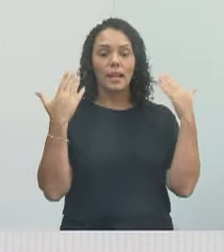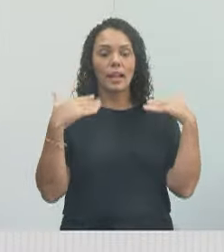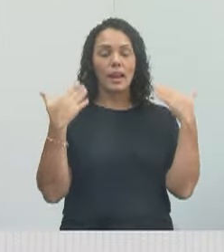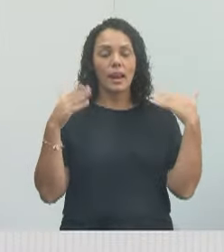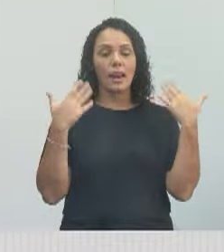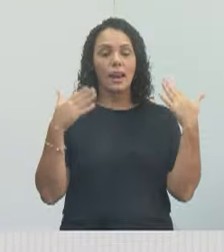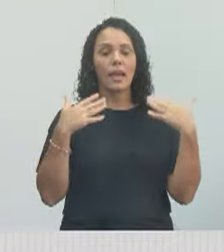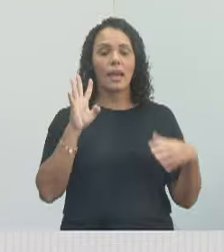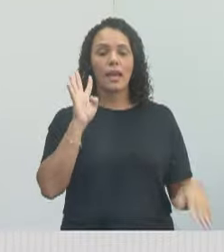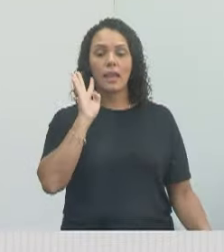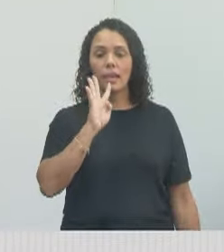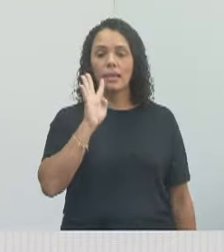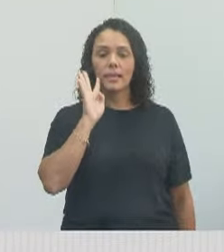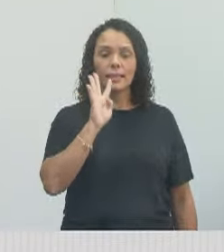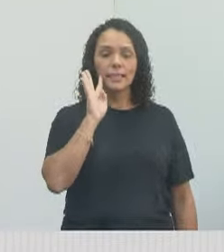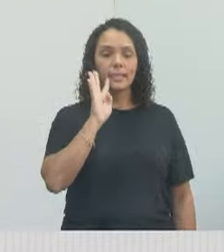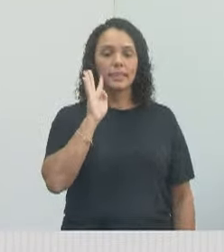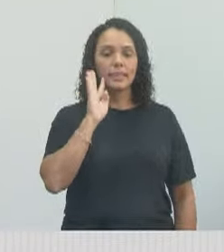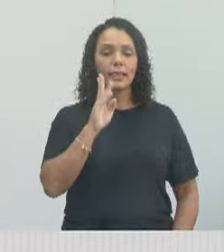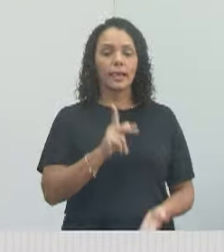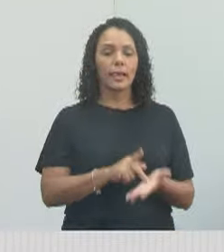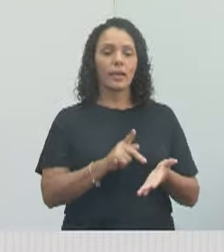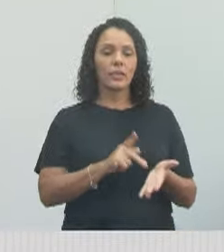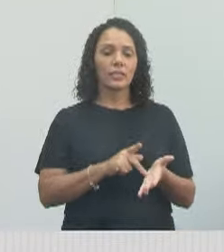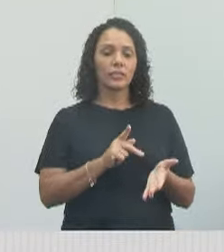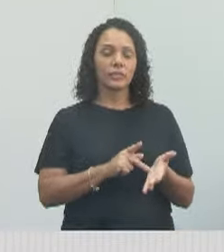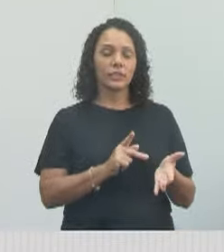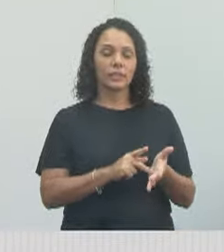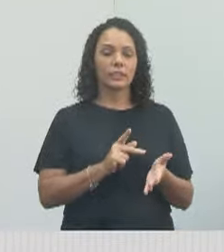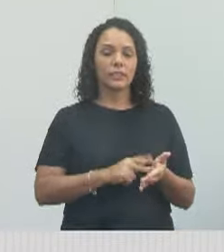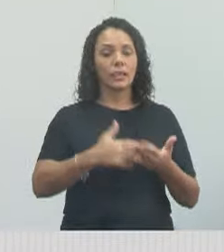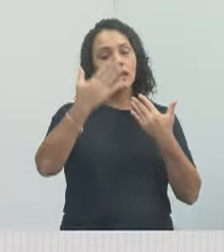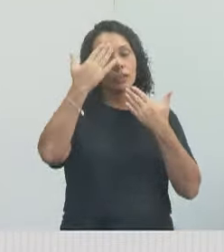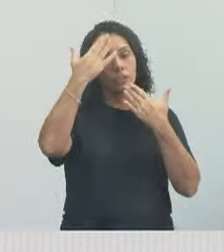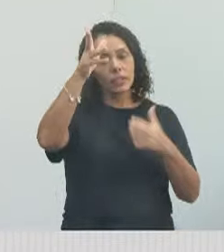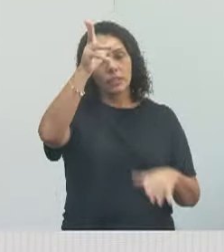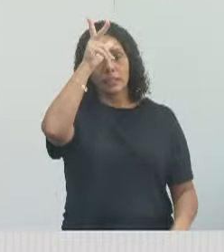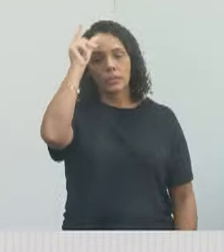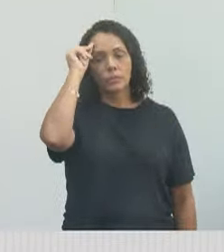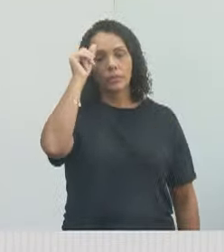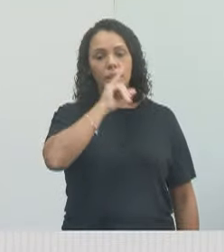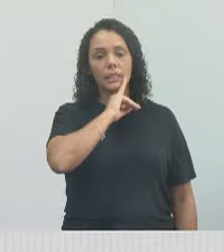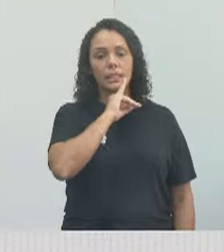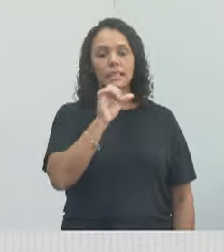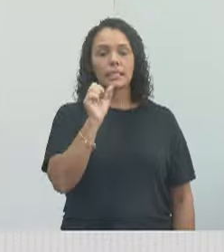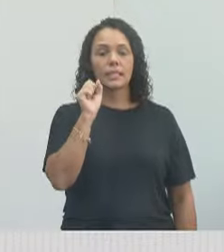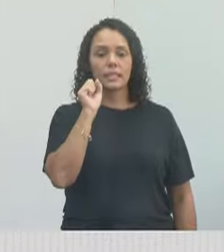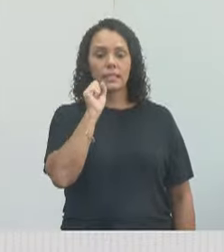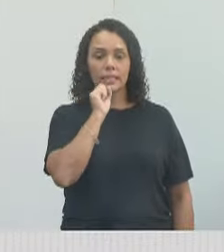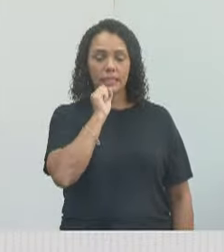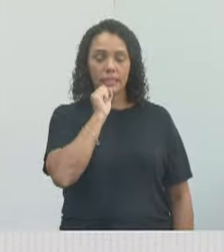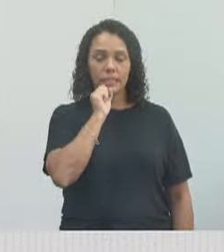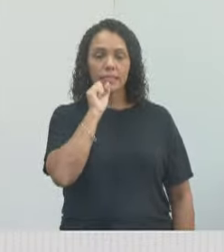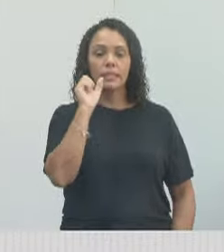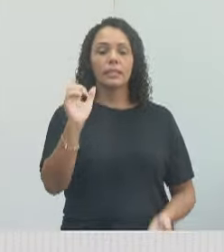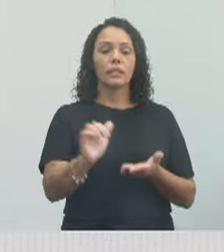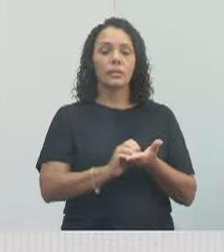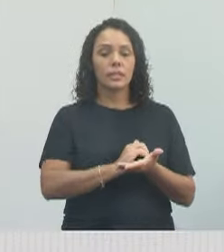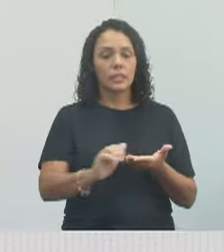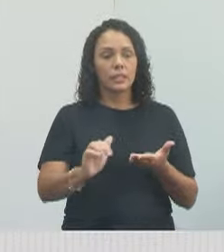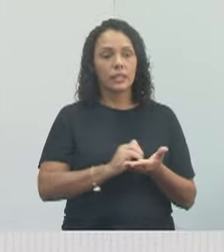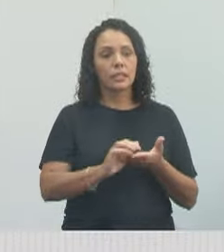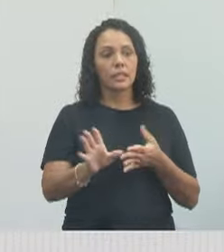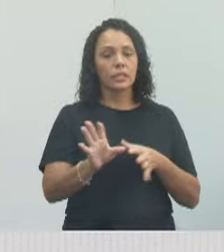bem bacana mesmo, quero agradecer ao nosso prefeito, Isaías, nosso secretário de